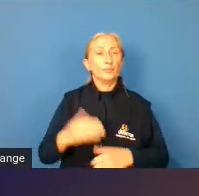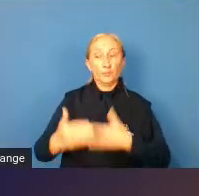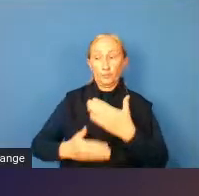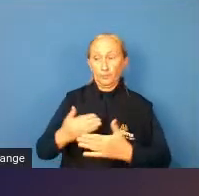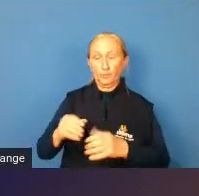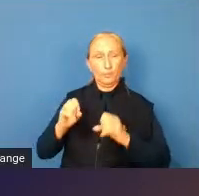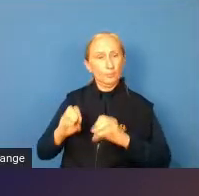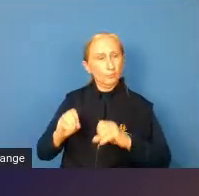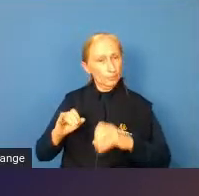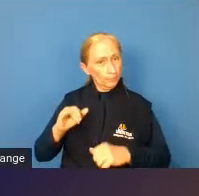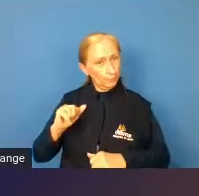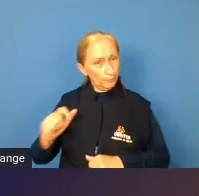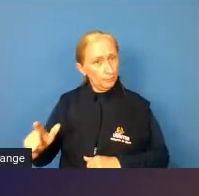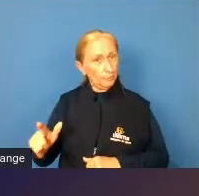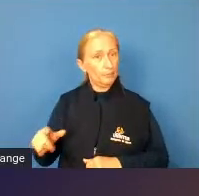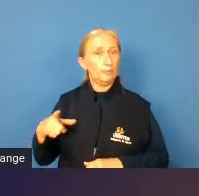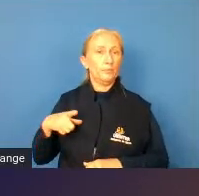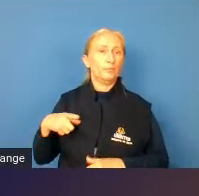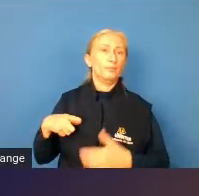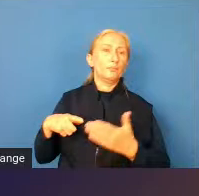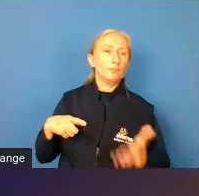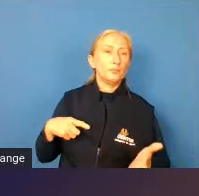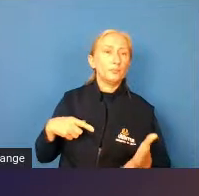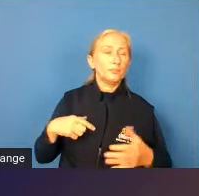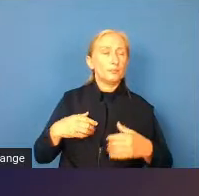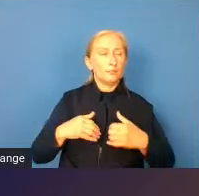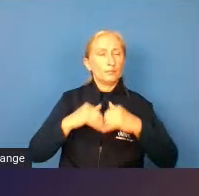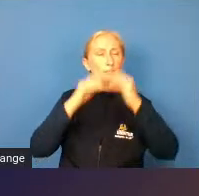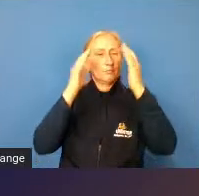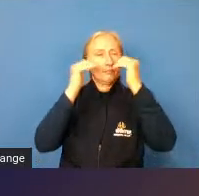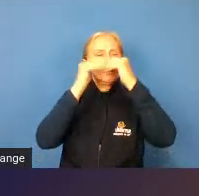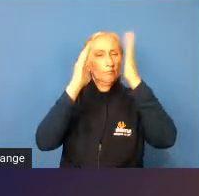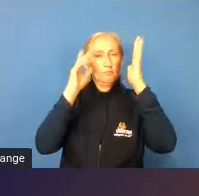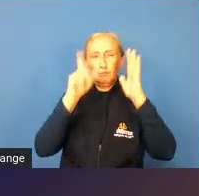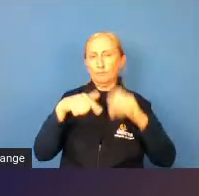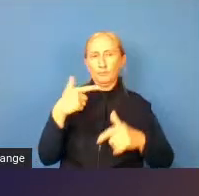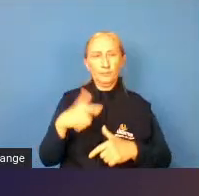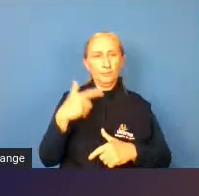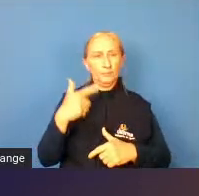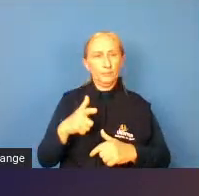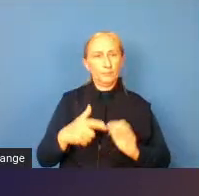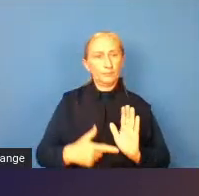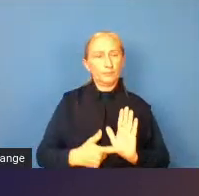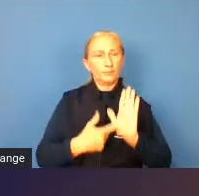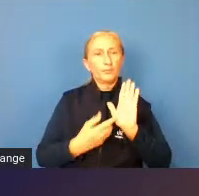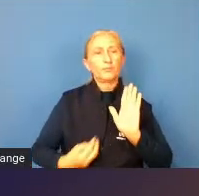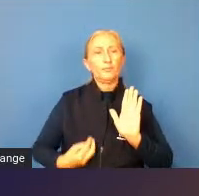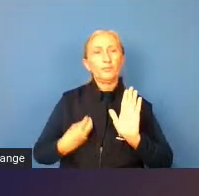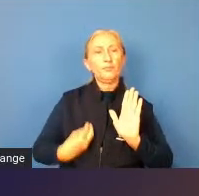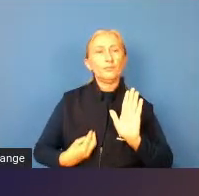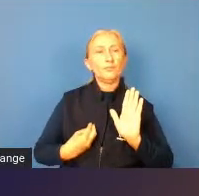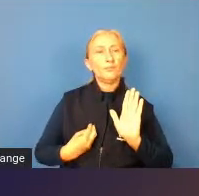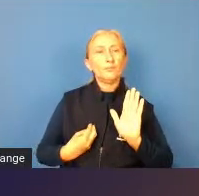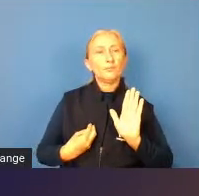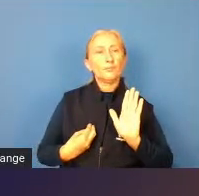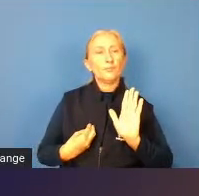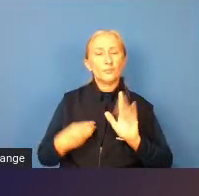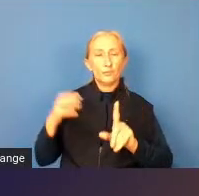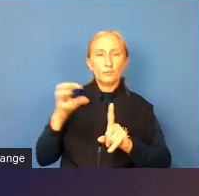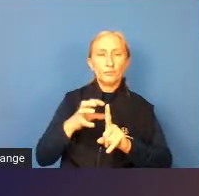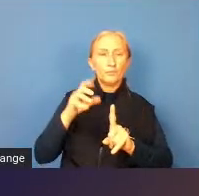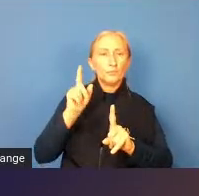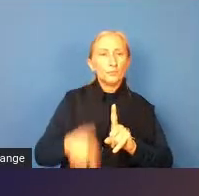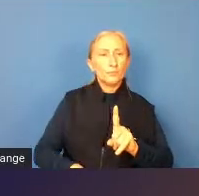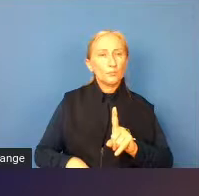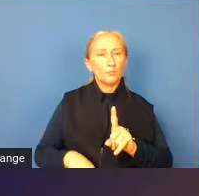educacional então acaba que eles vão desistindo e não há a presença também a influência